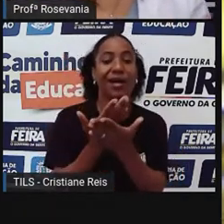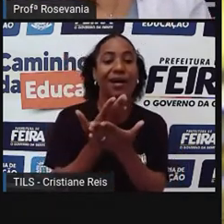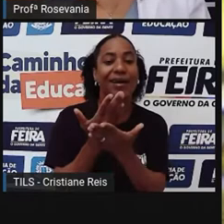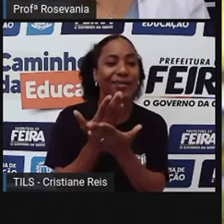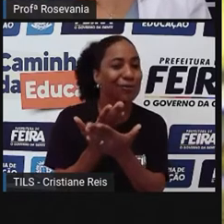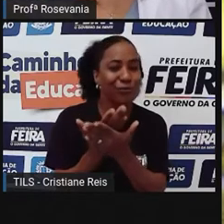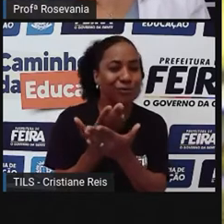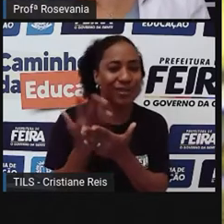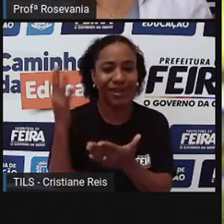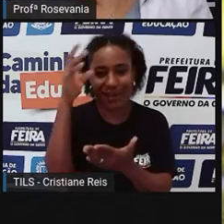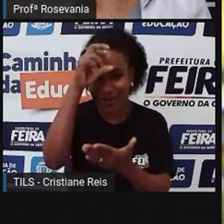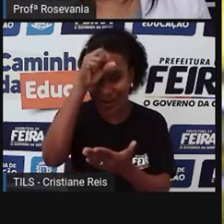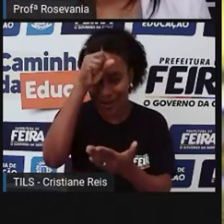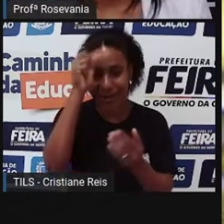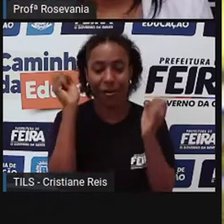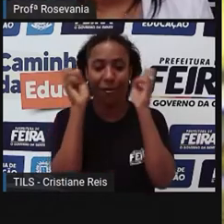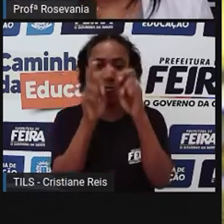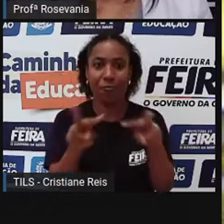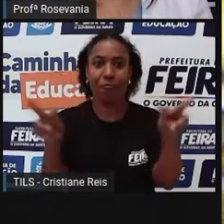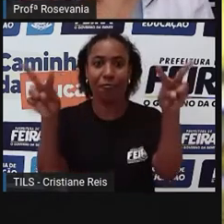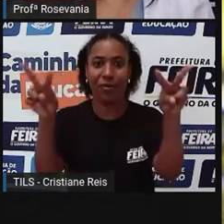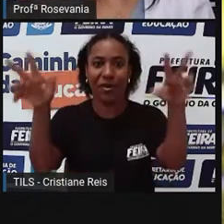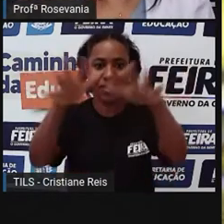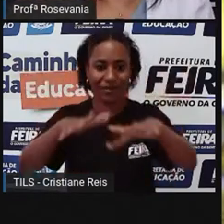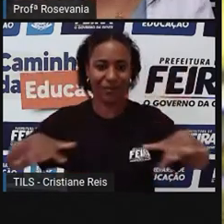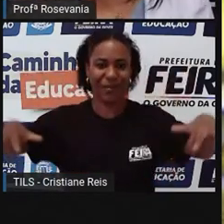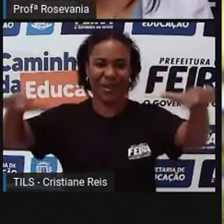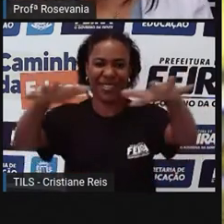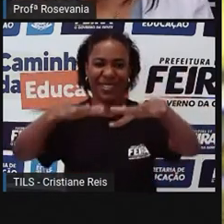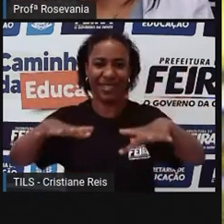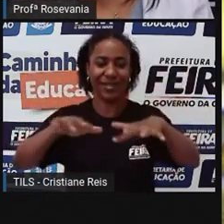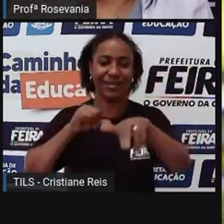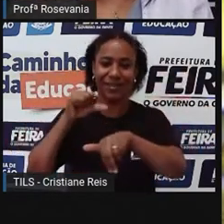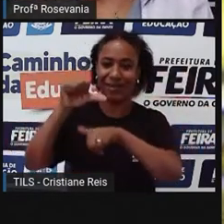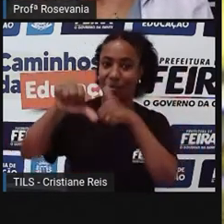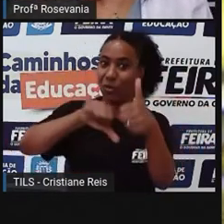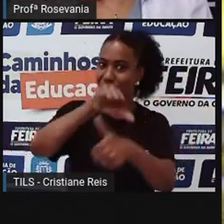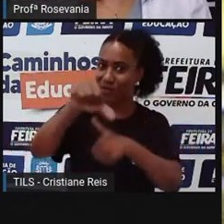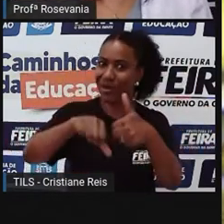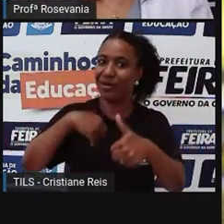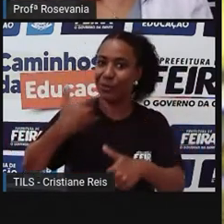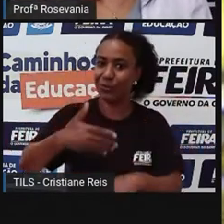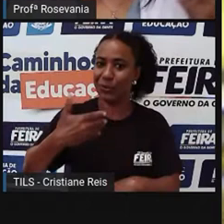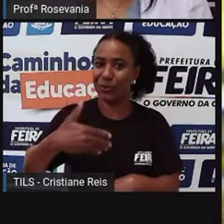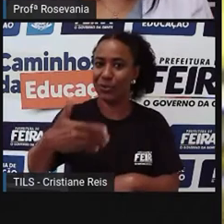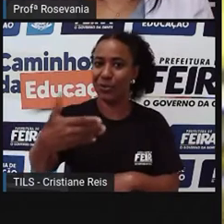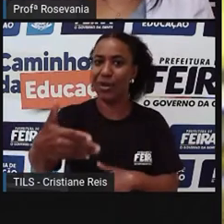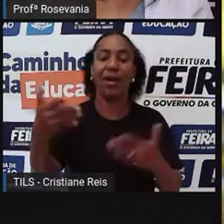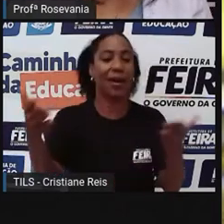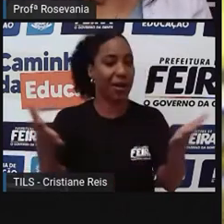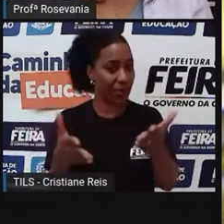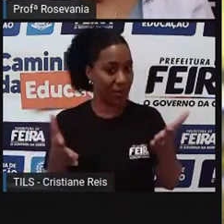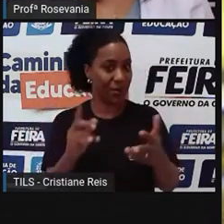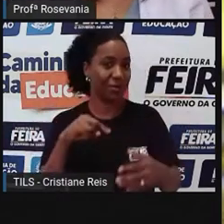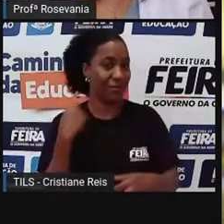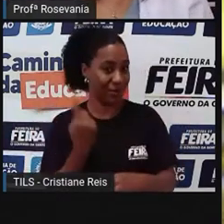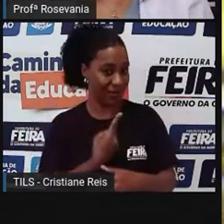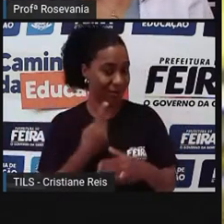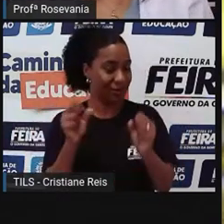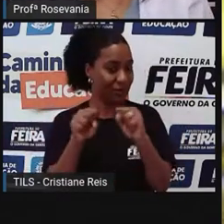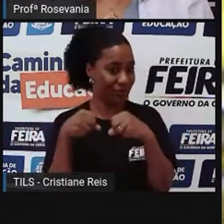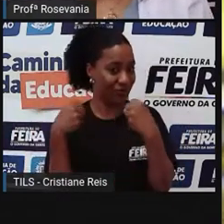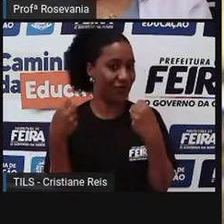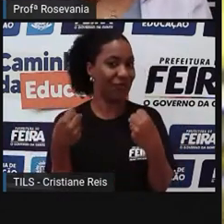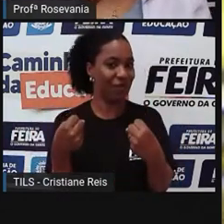essas paisagens vão mudando ao longo do tempo, que é o que a gente vai fazer, né? Vamos tentar fazer juntos, né?